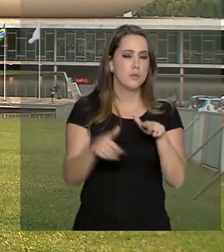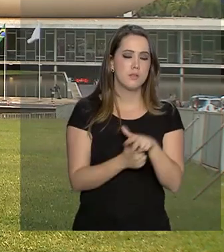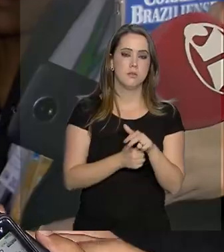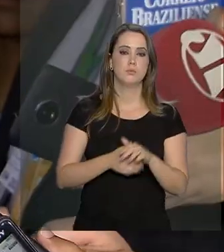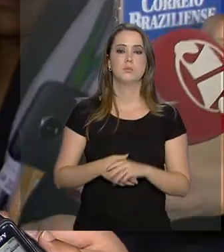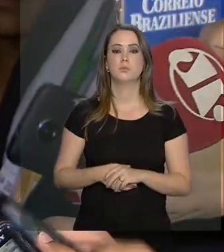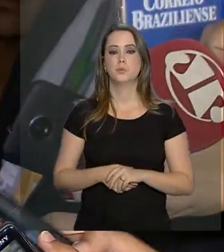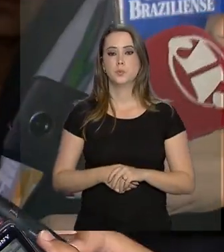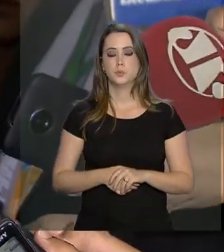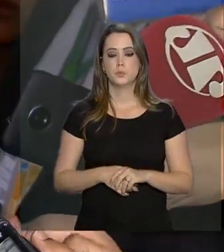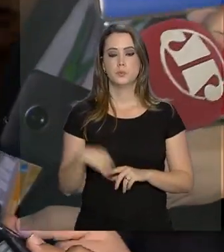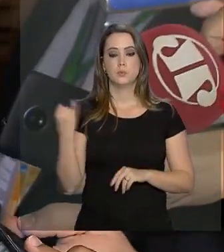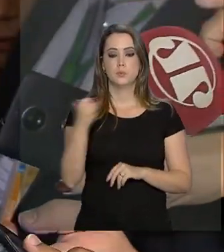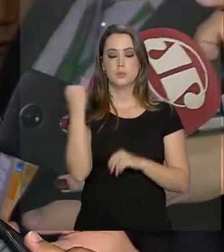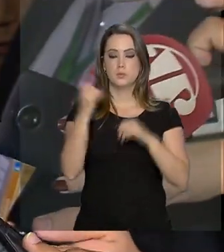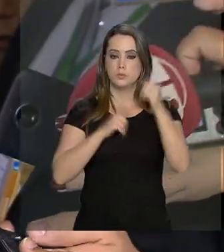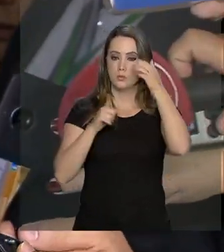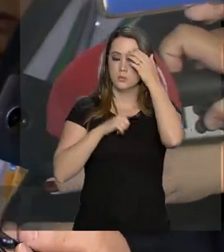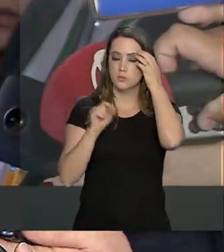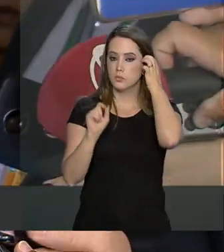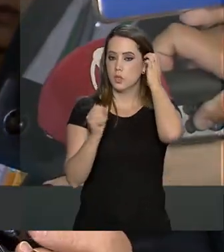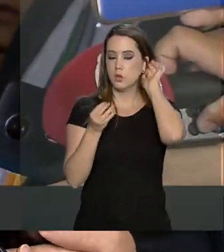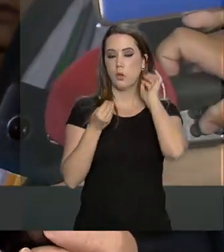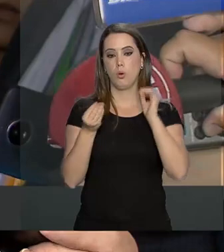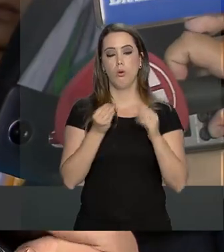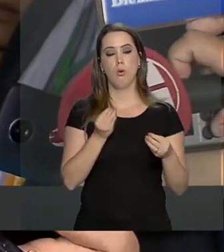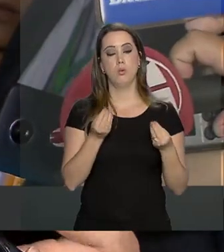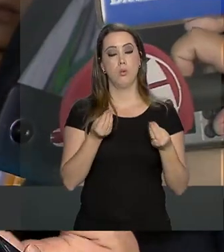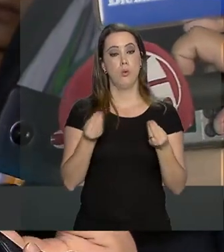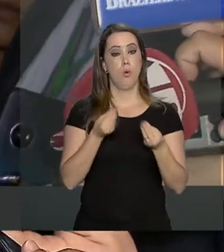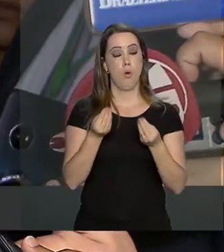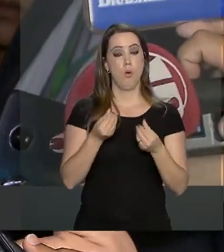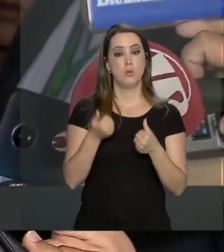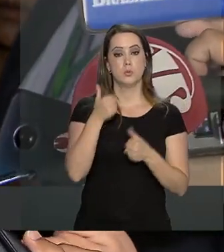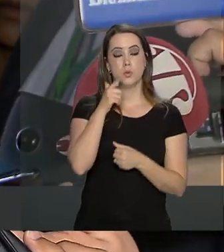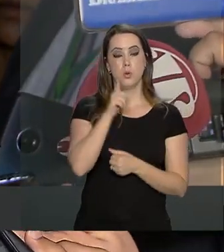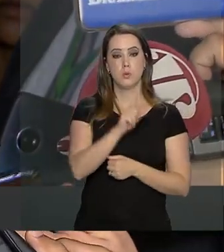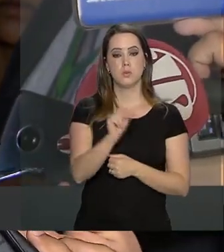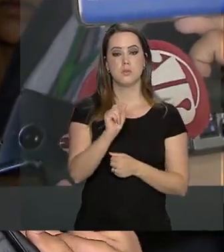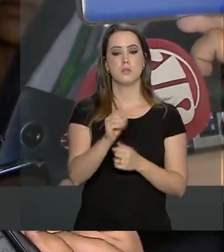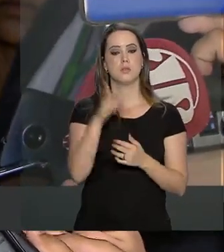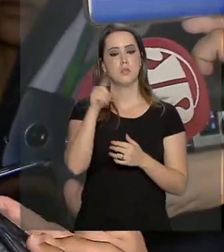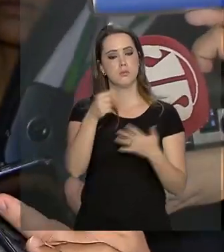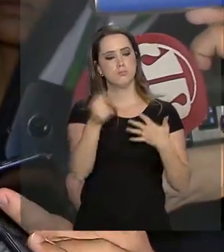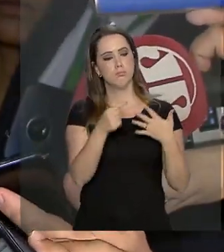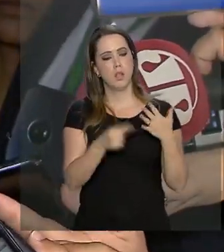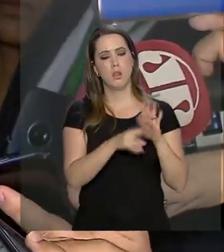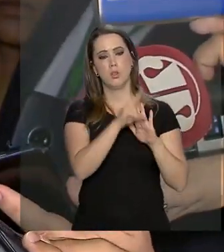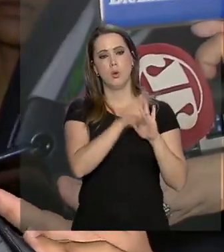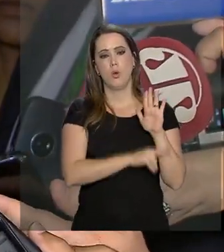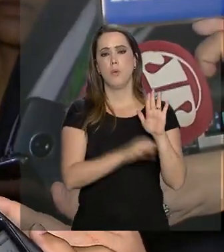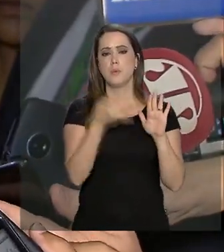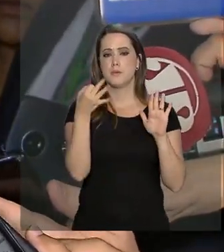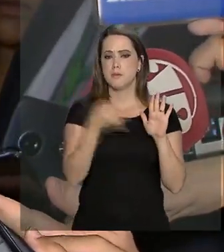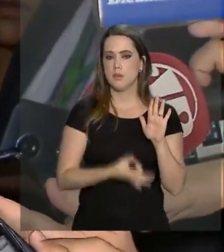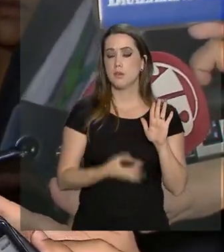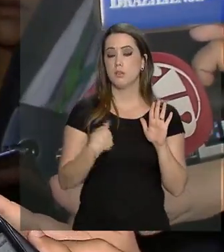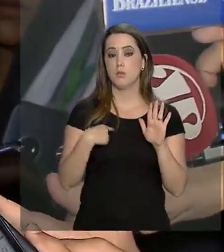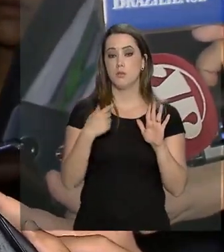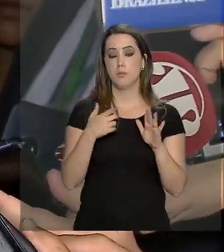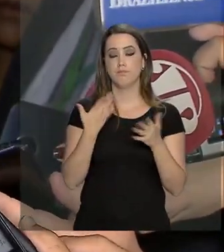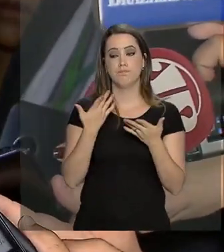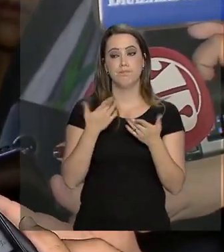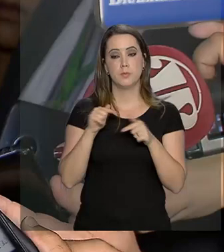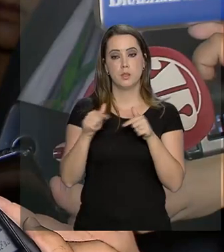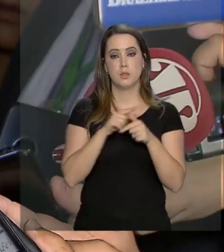brasileiros. É importante nós termos medidas consistentes, como eu acredito que são essas previstas no projeto, para lidar com